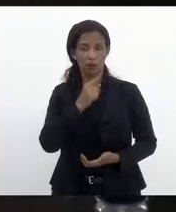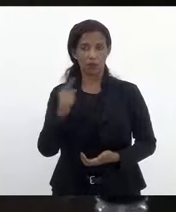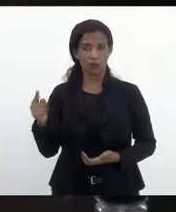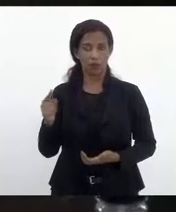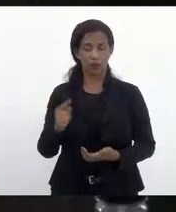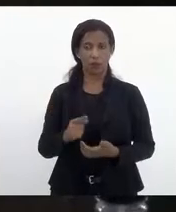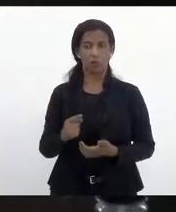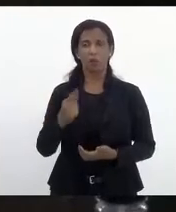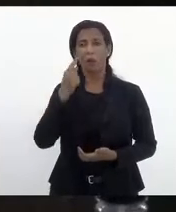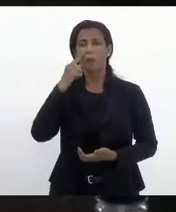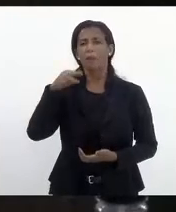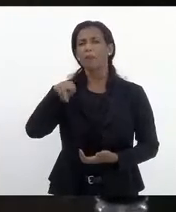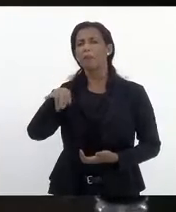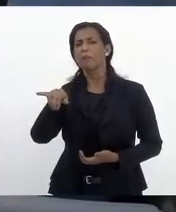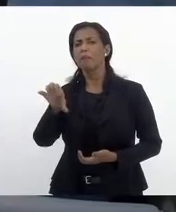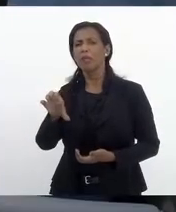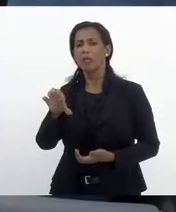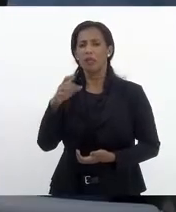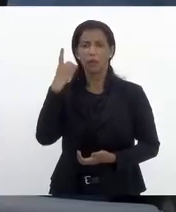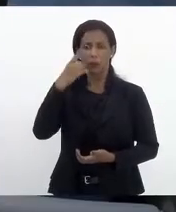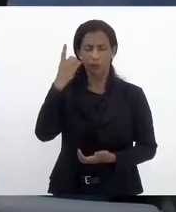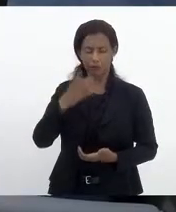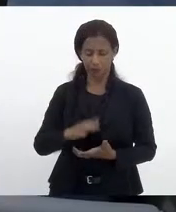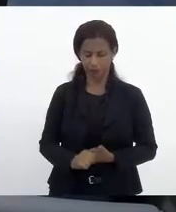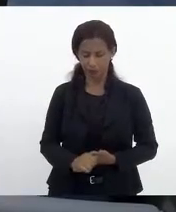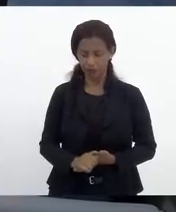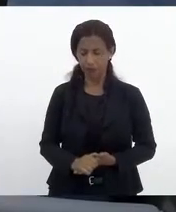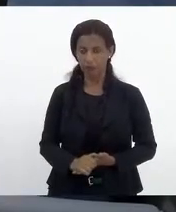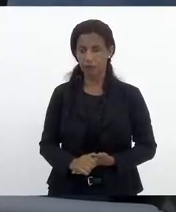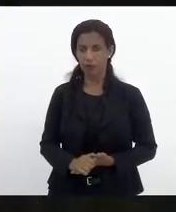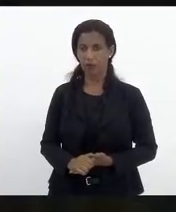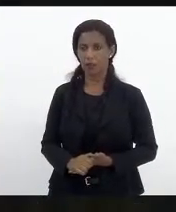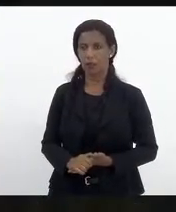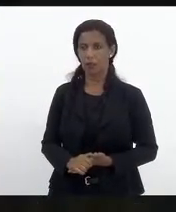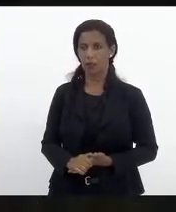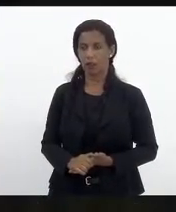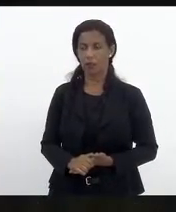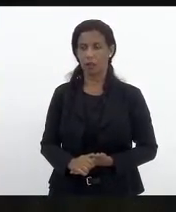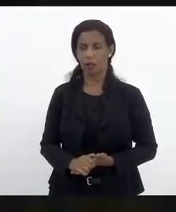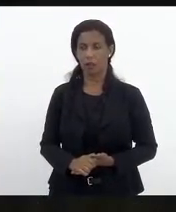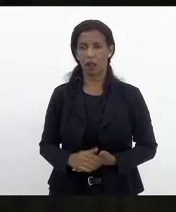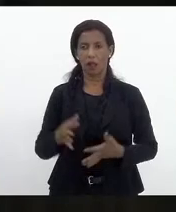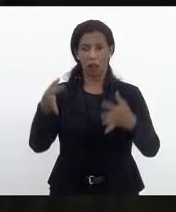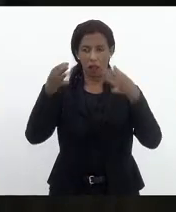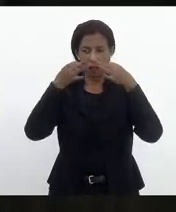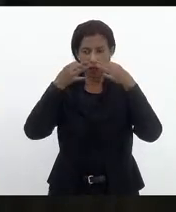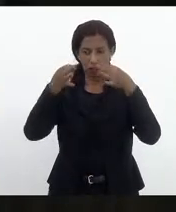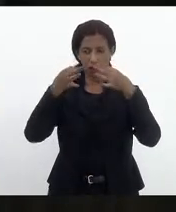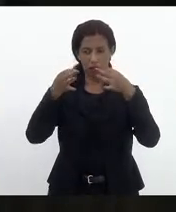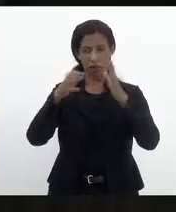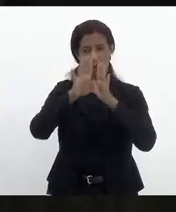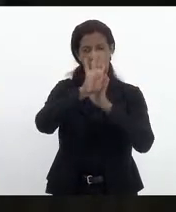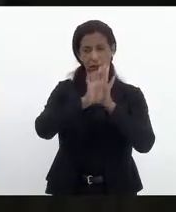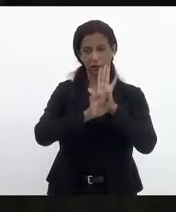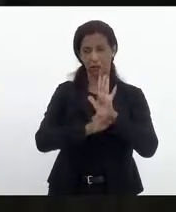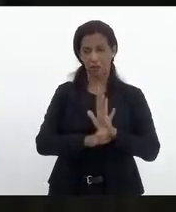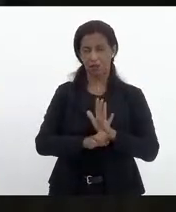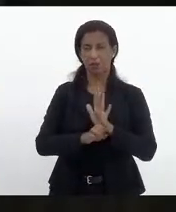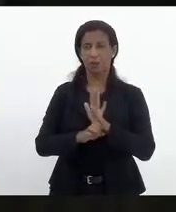feita audiência. Deputado Mink. Mas, deputado Mink. Tensa o Mink. Tensa o Mink. Tô ouvindo, Desentendimento das emendas do